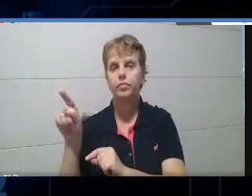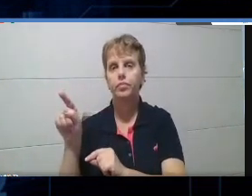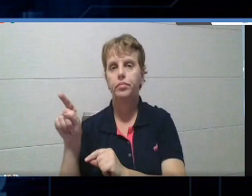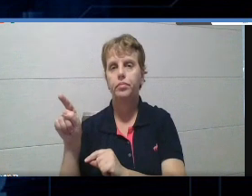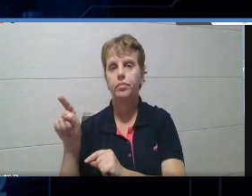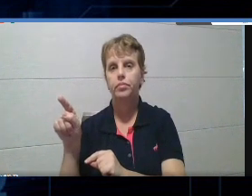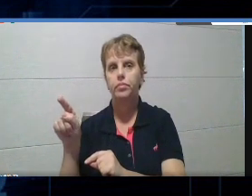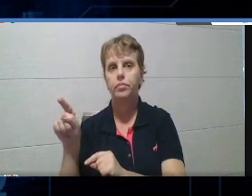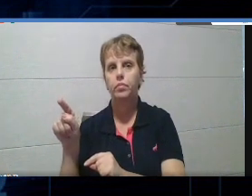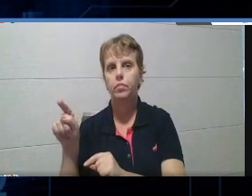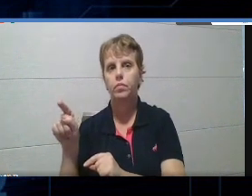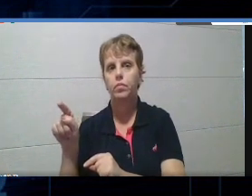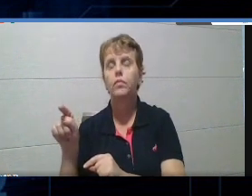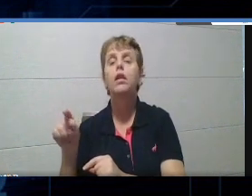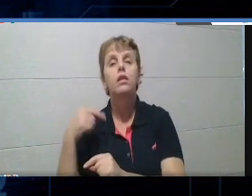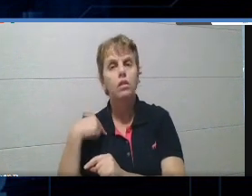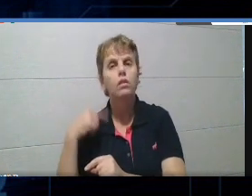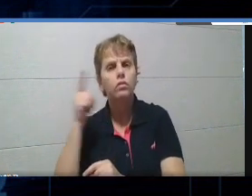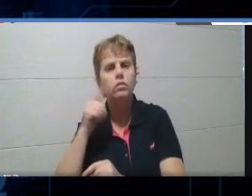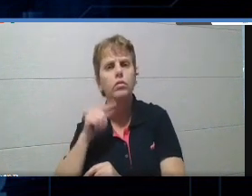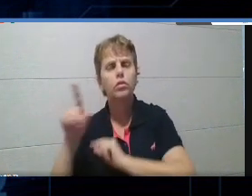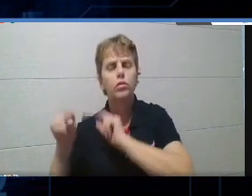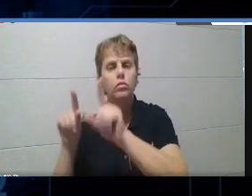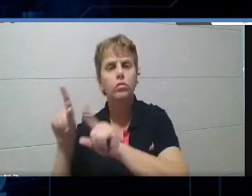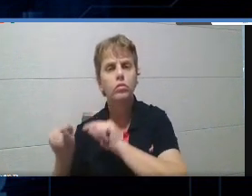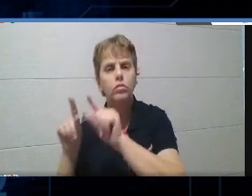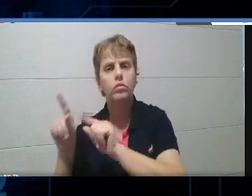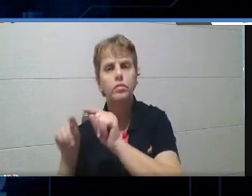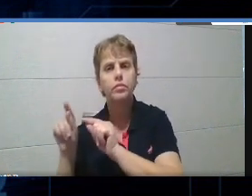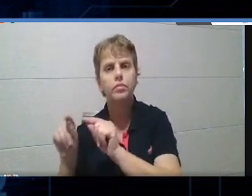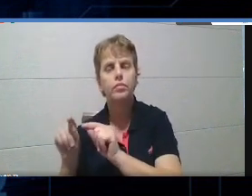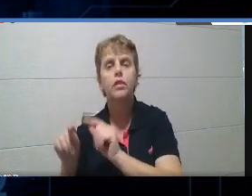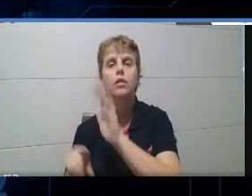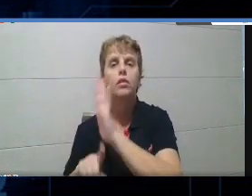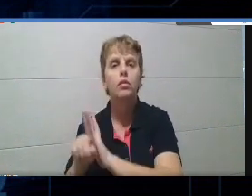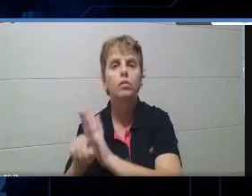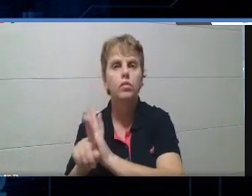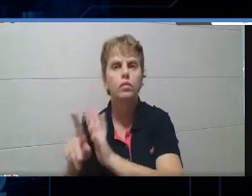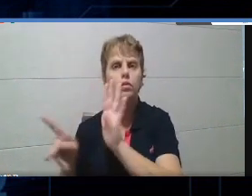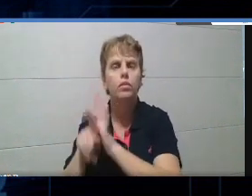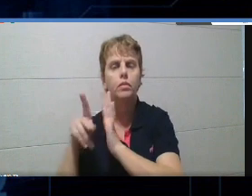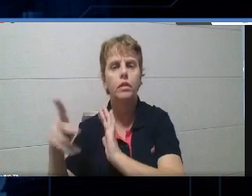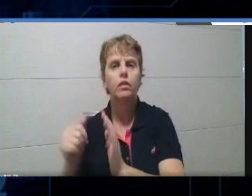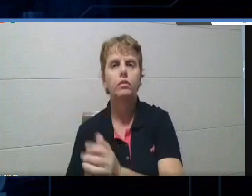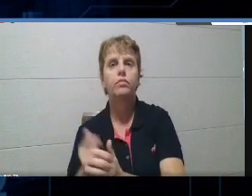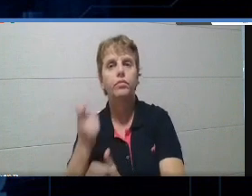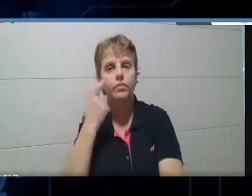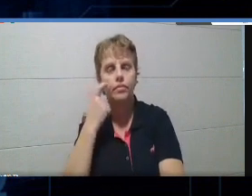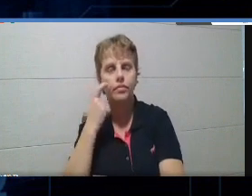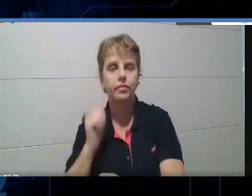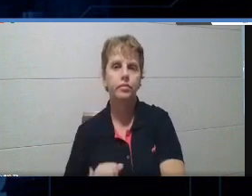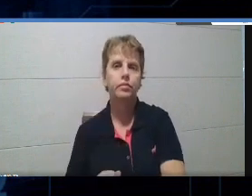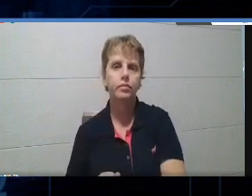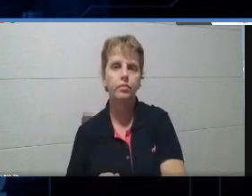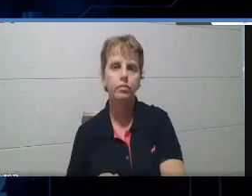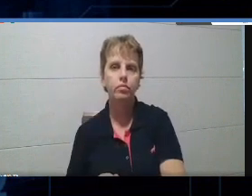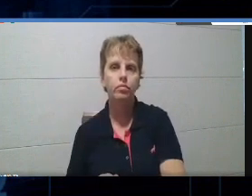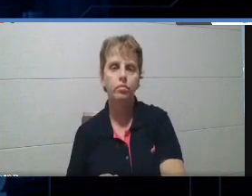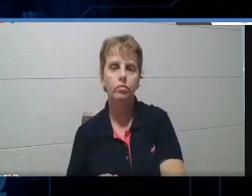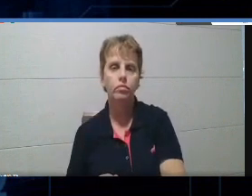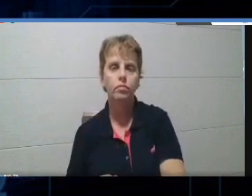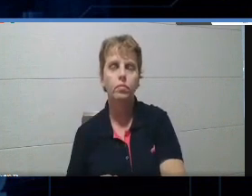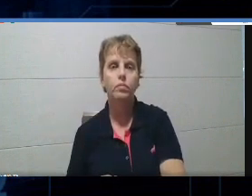E eu posso estar pegando, então, questões desse quiz. Veja, eu tenho aqui as